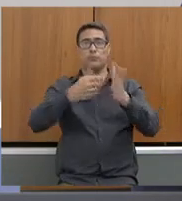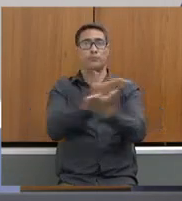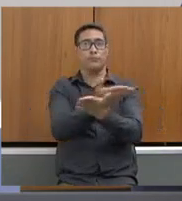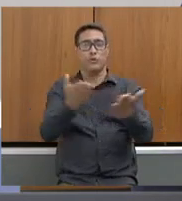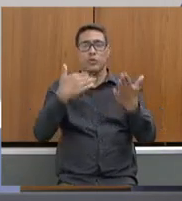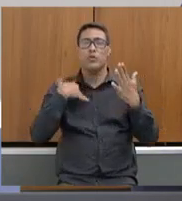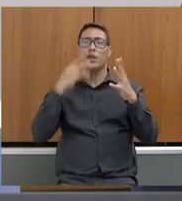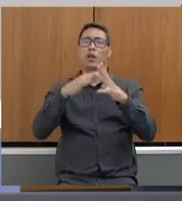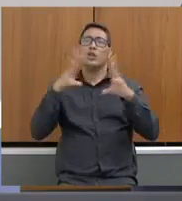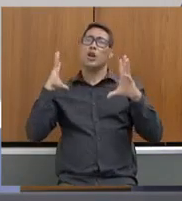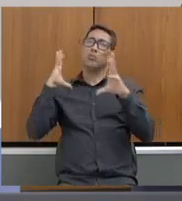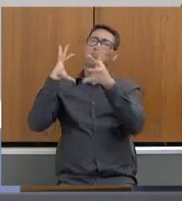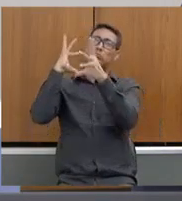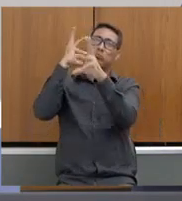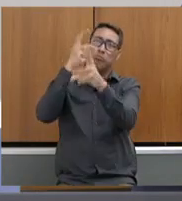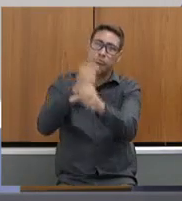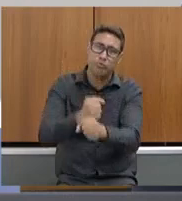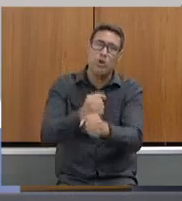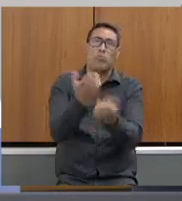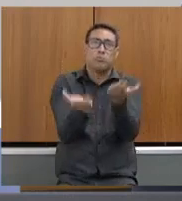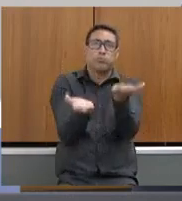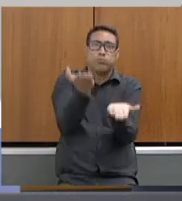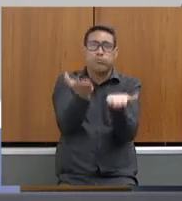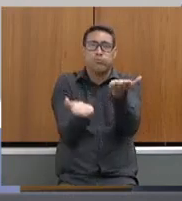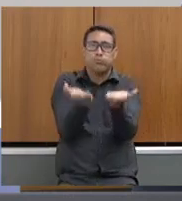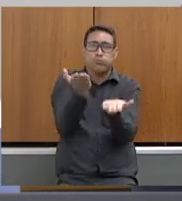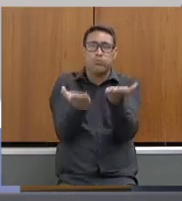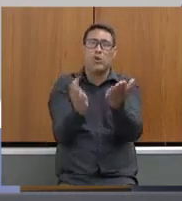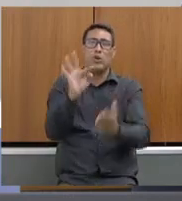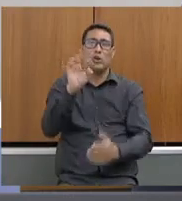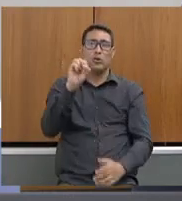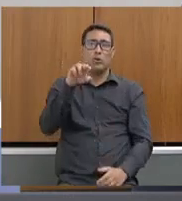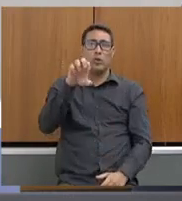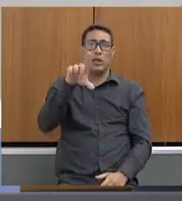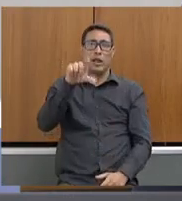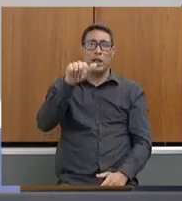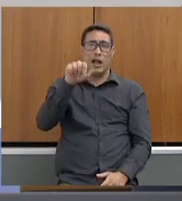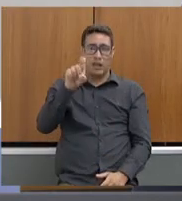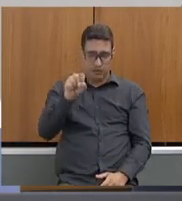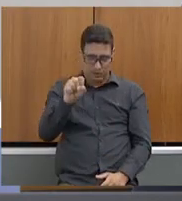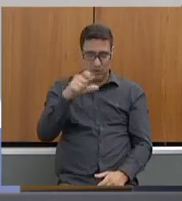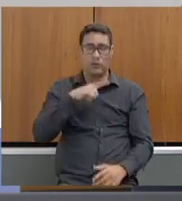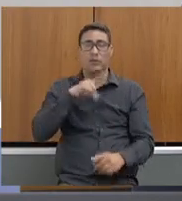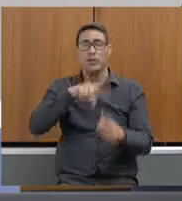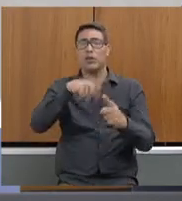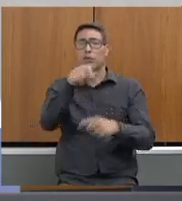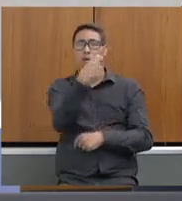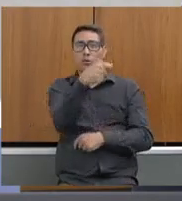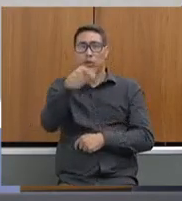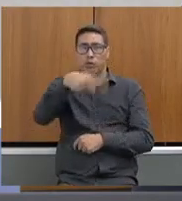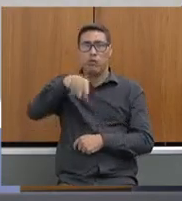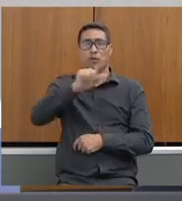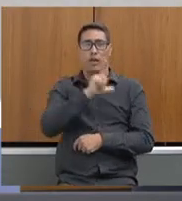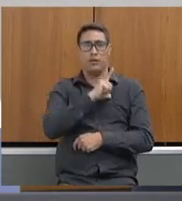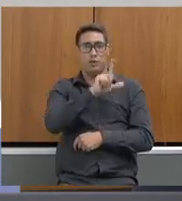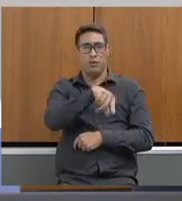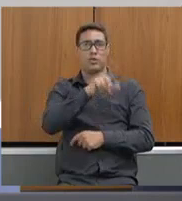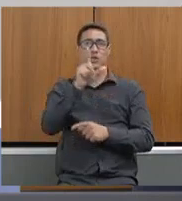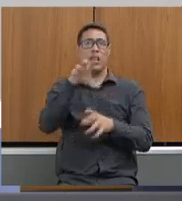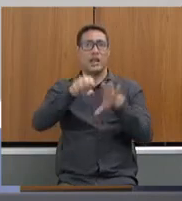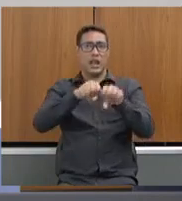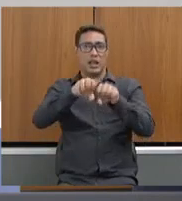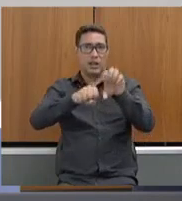toneladas, papel, plástico, vidro e metal, que, através desse programa, com as associações de catadores, nós